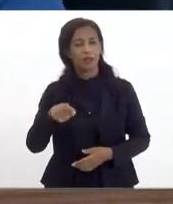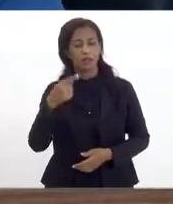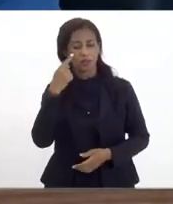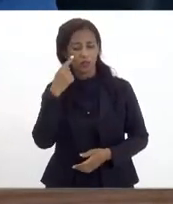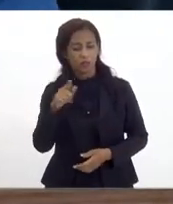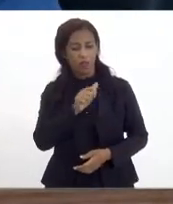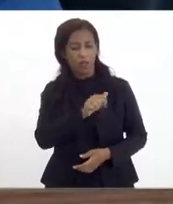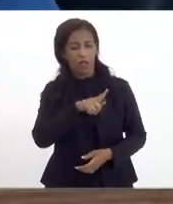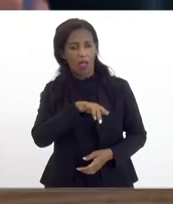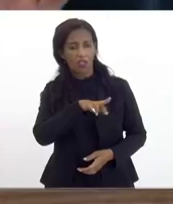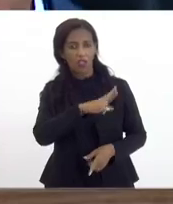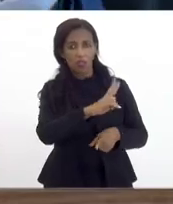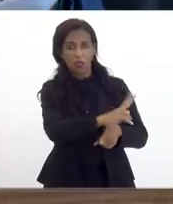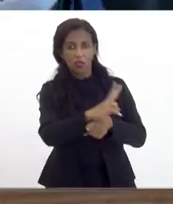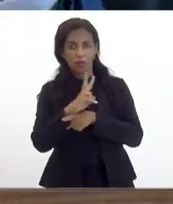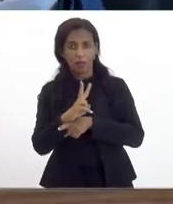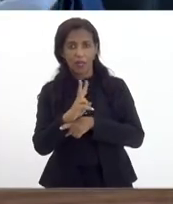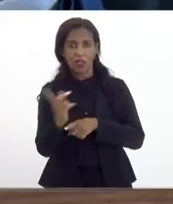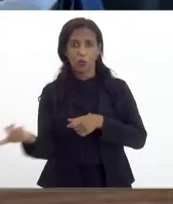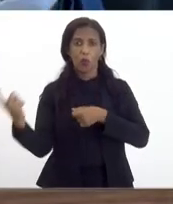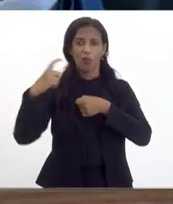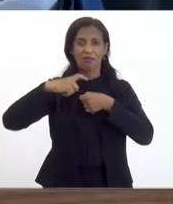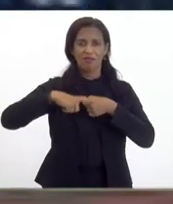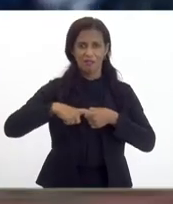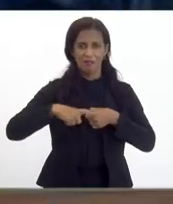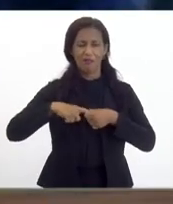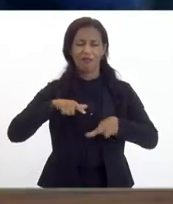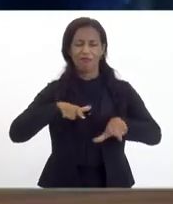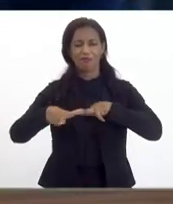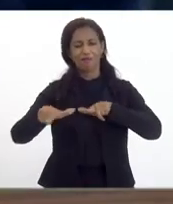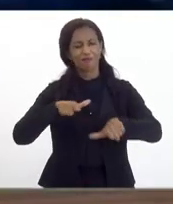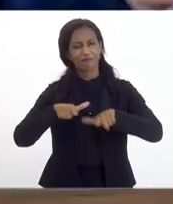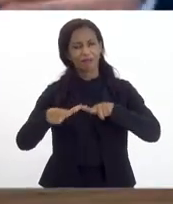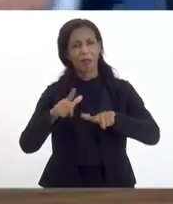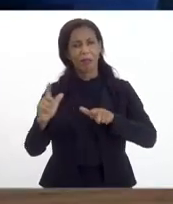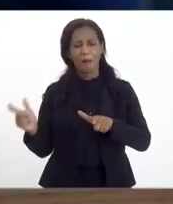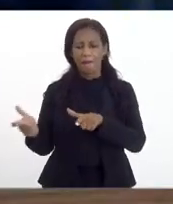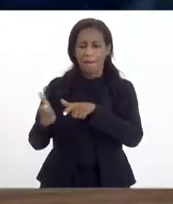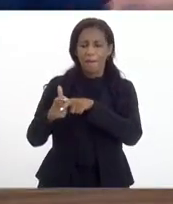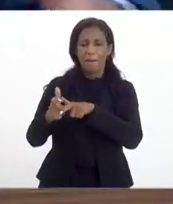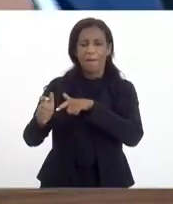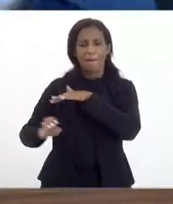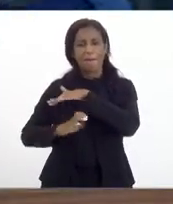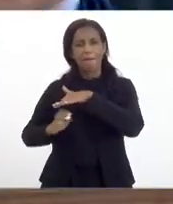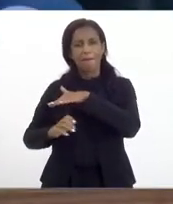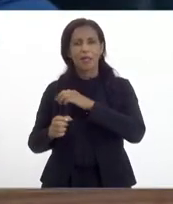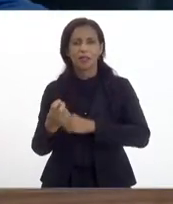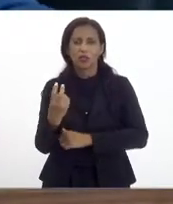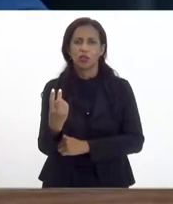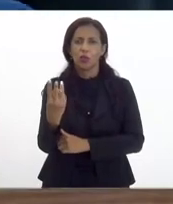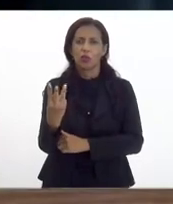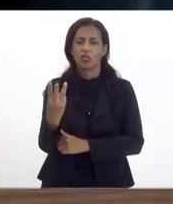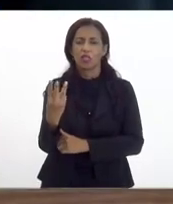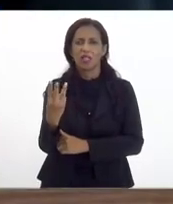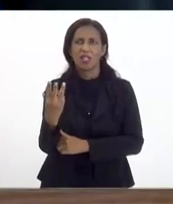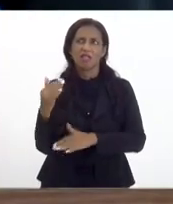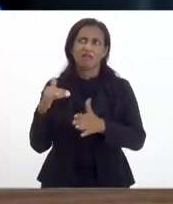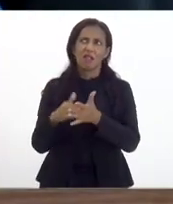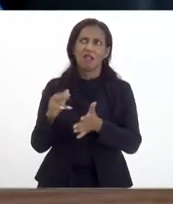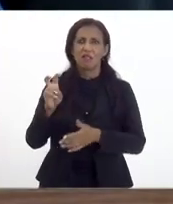Rio de empréstimos pode trazer de volta alguns empregos pequenos empresários de 2, 3, 5 até 10